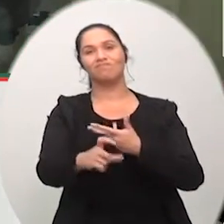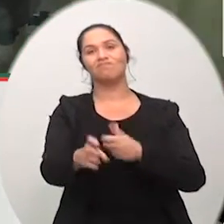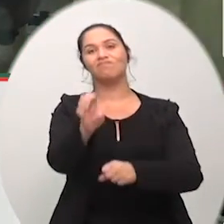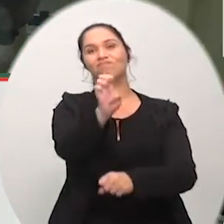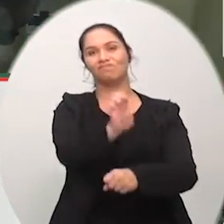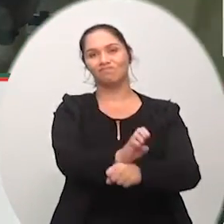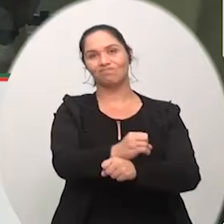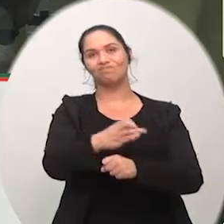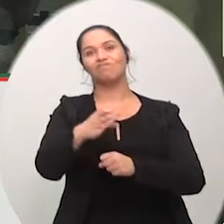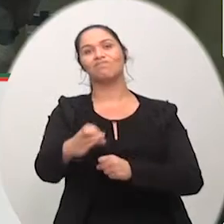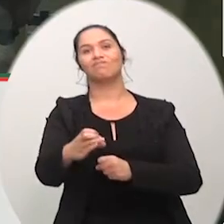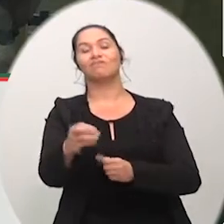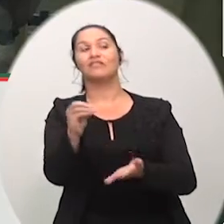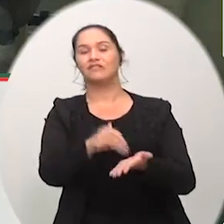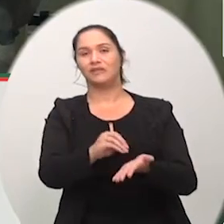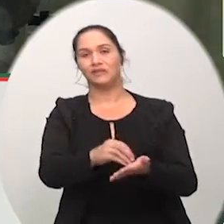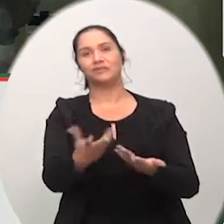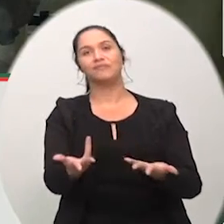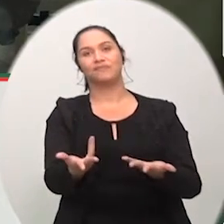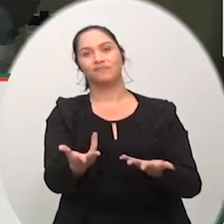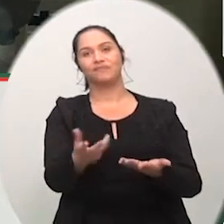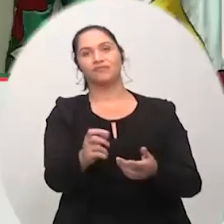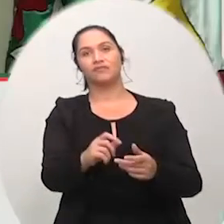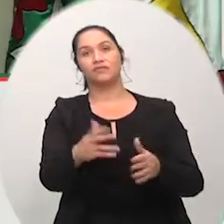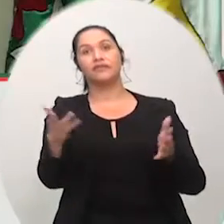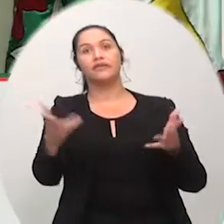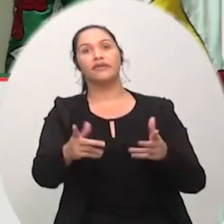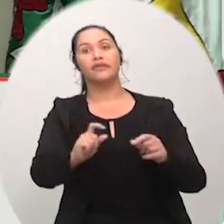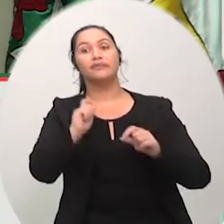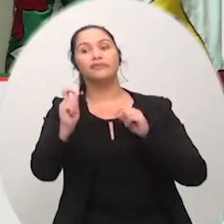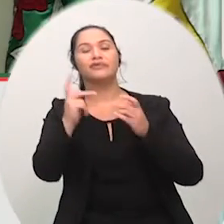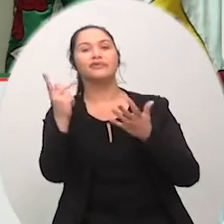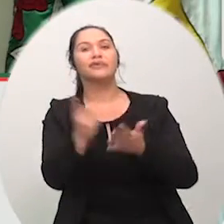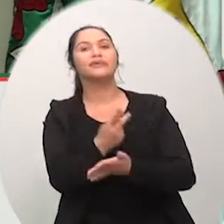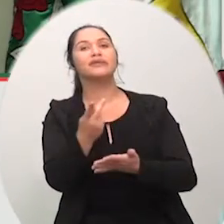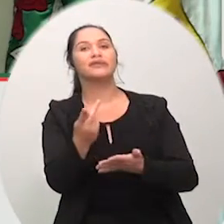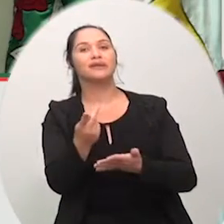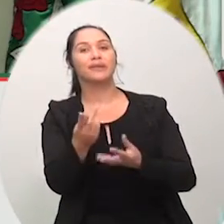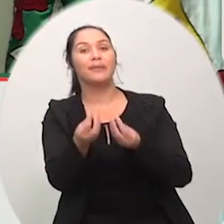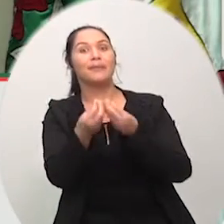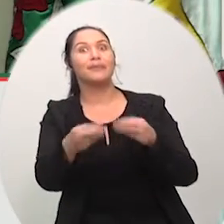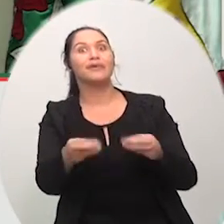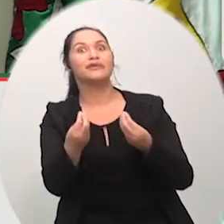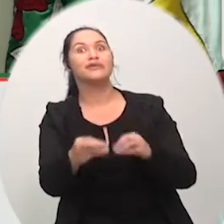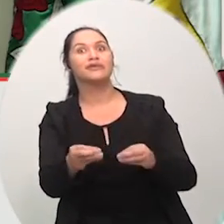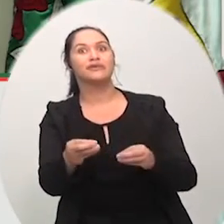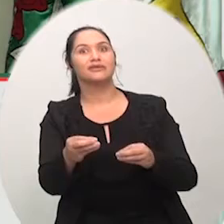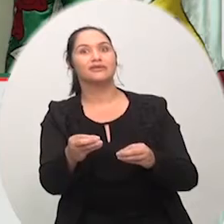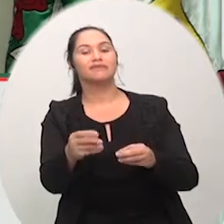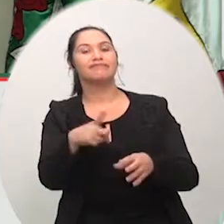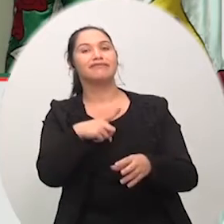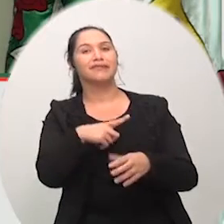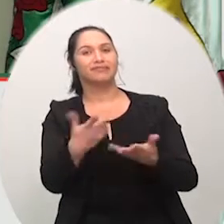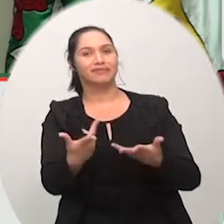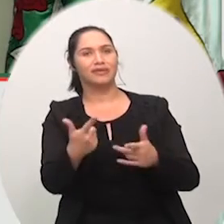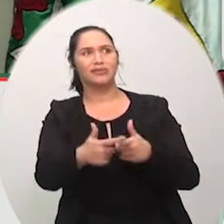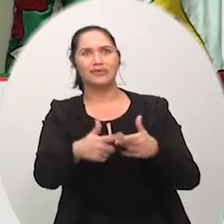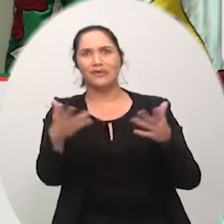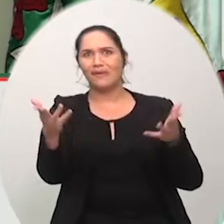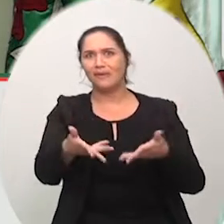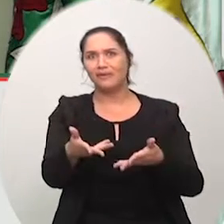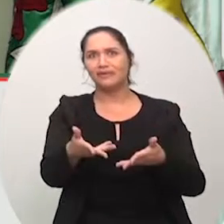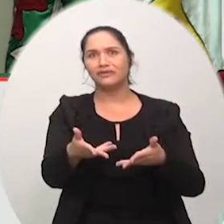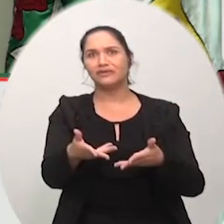falta de representação e o que isso pode comprometer para nós né e se nós já temos toda dificuldade